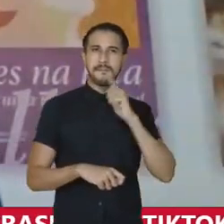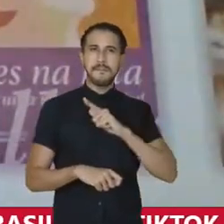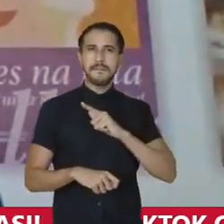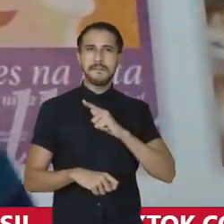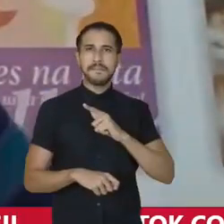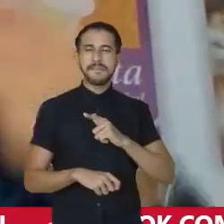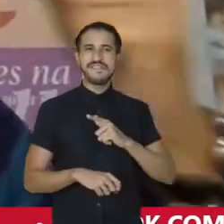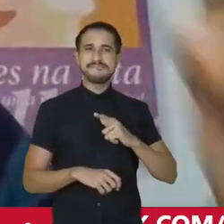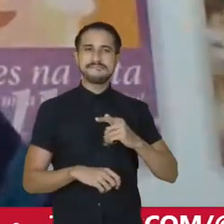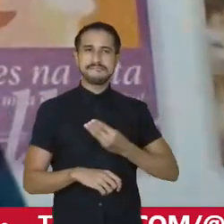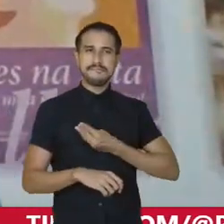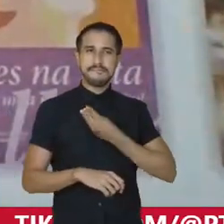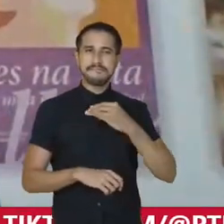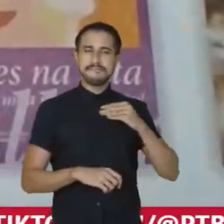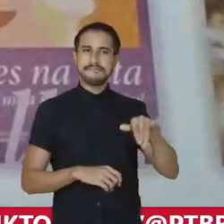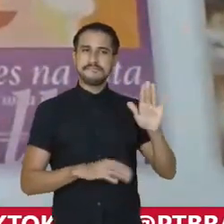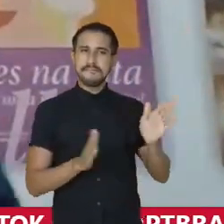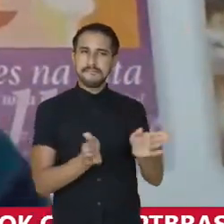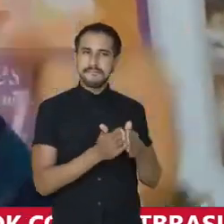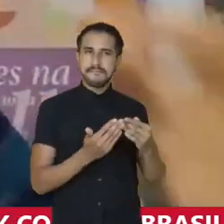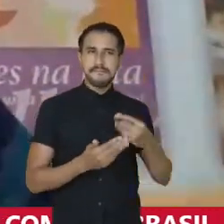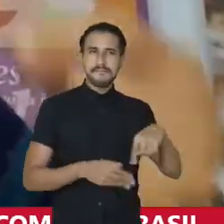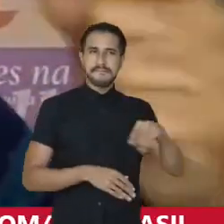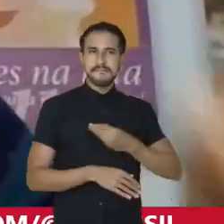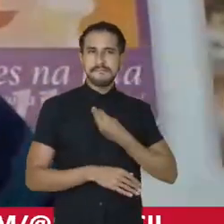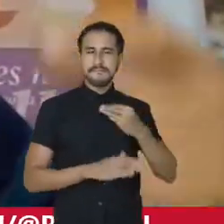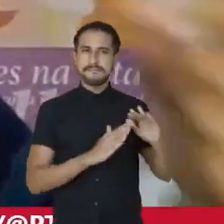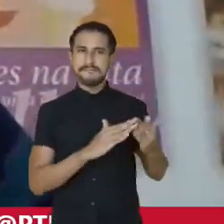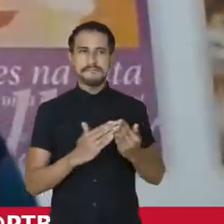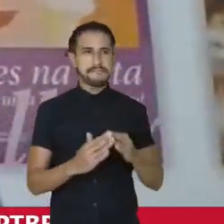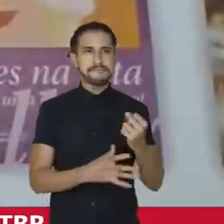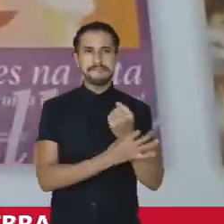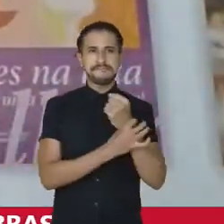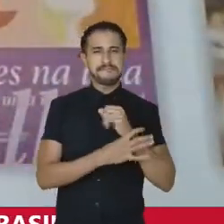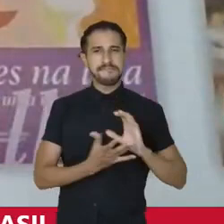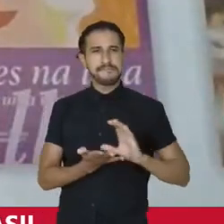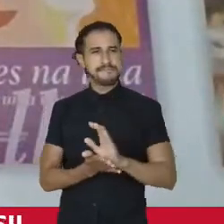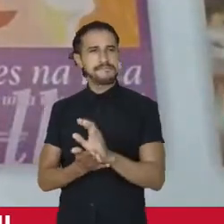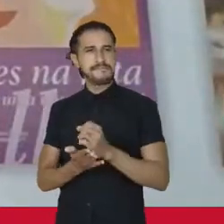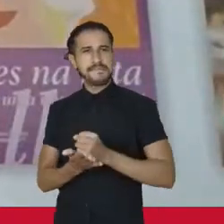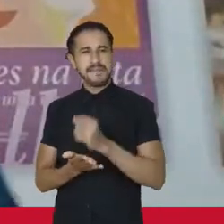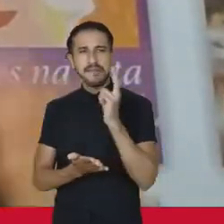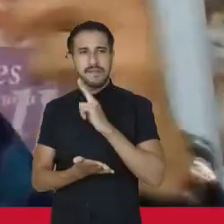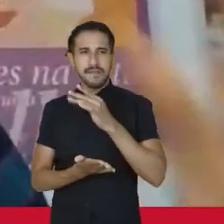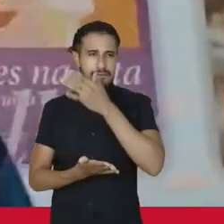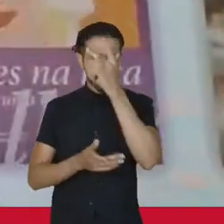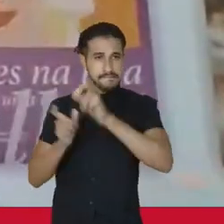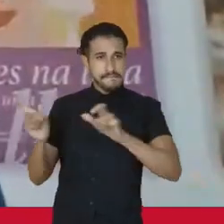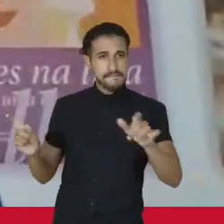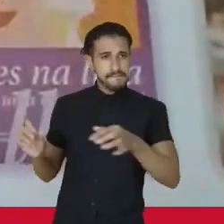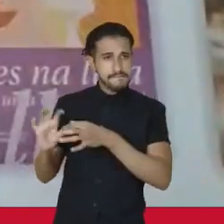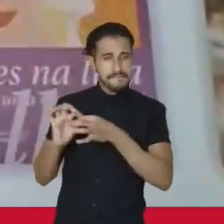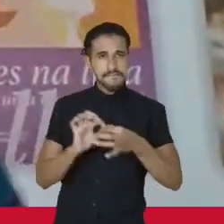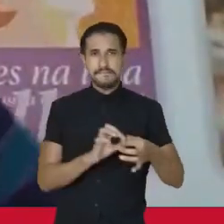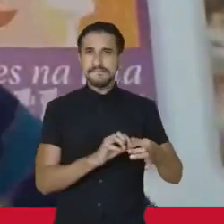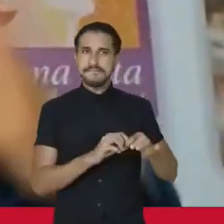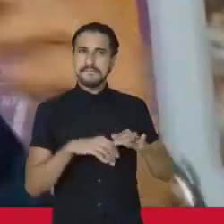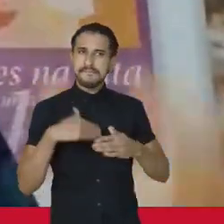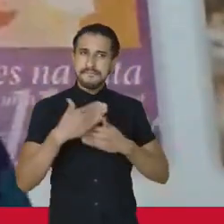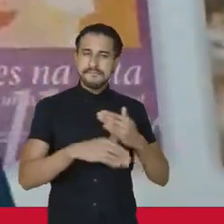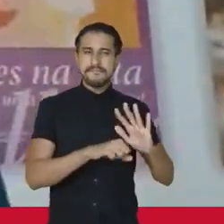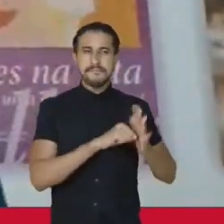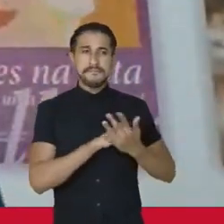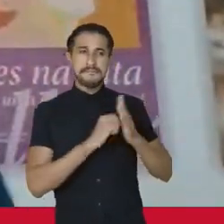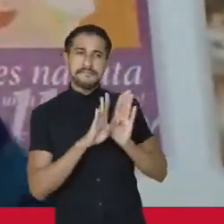dos mais pobres que estão na periferia, não garantindo auxílio emergencial para as pessoas durante o processo pandémico,